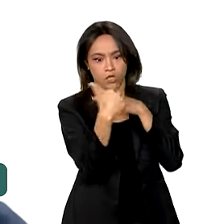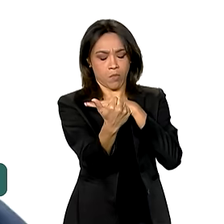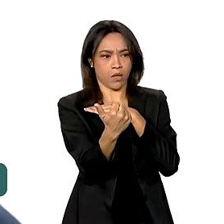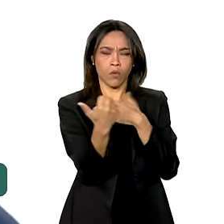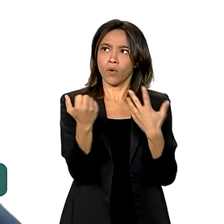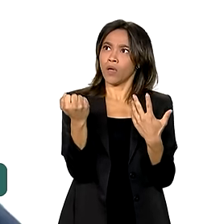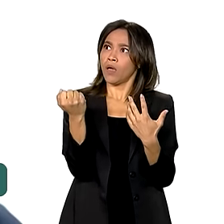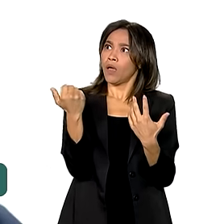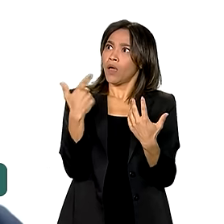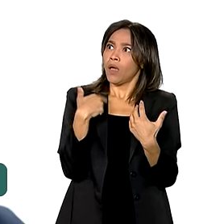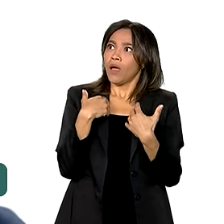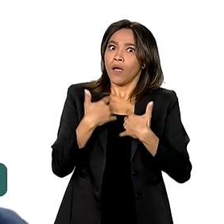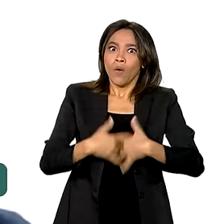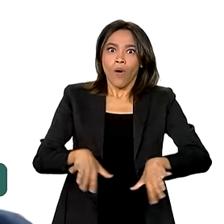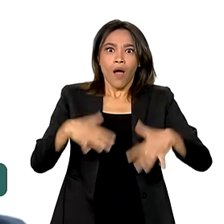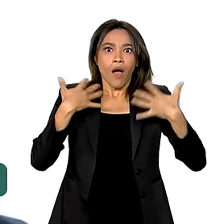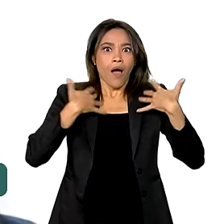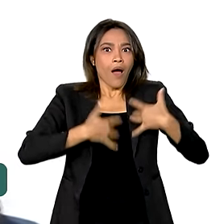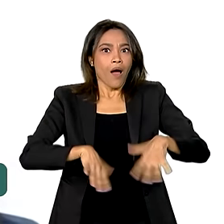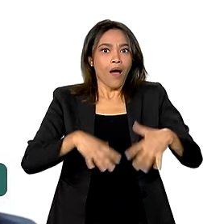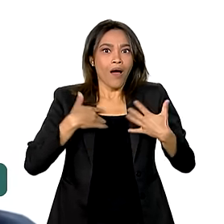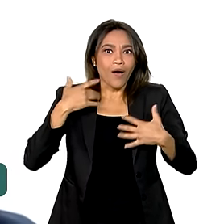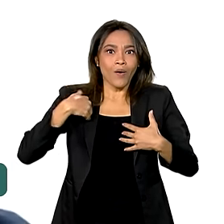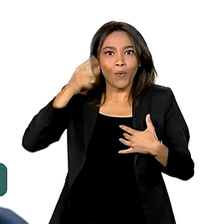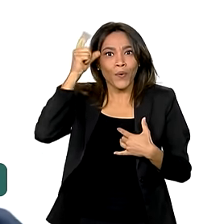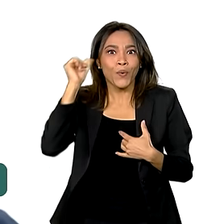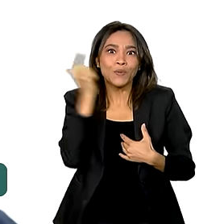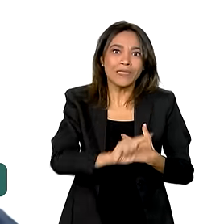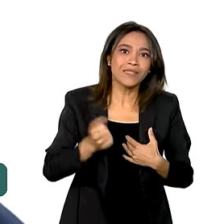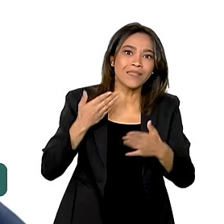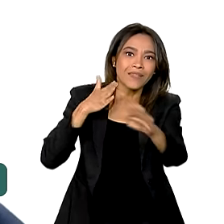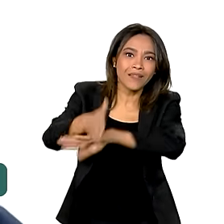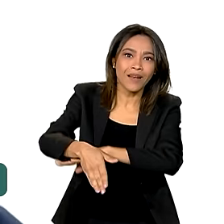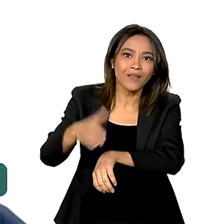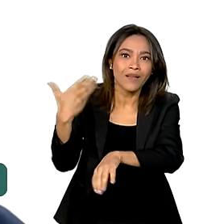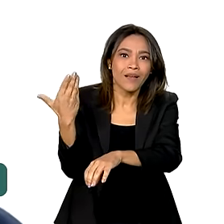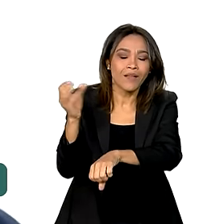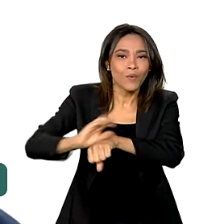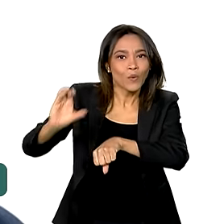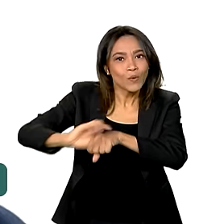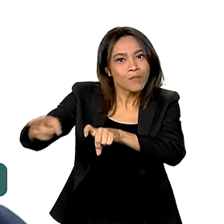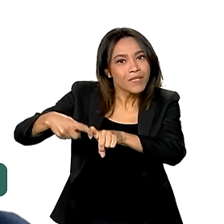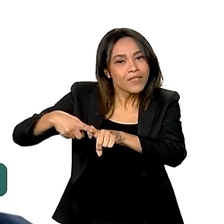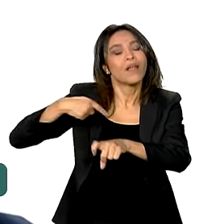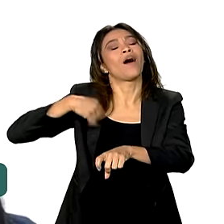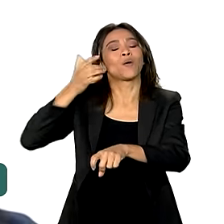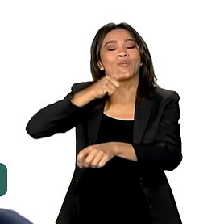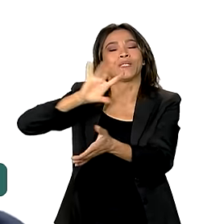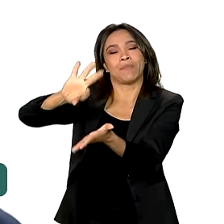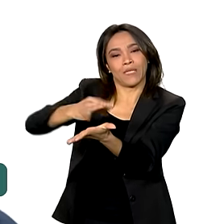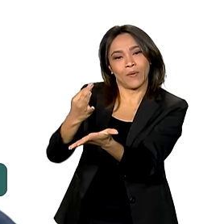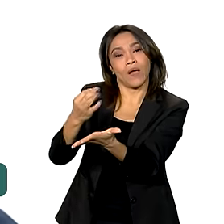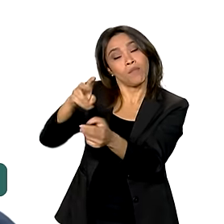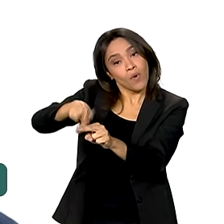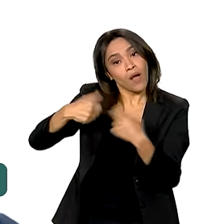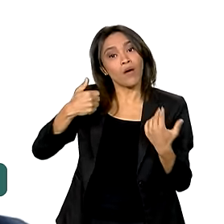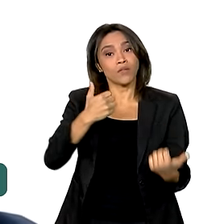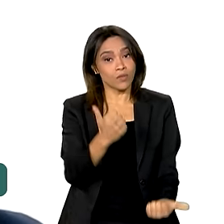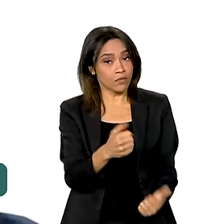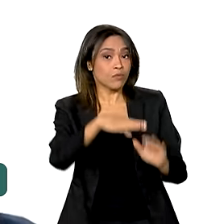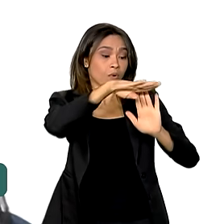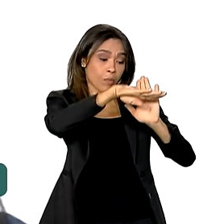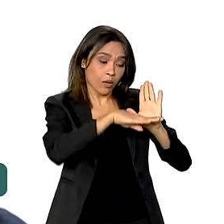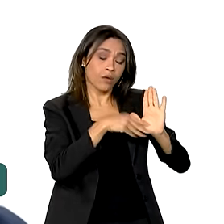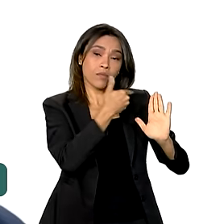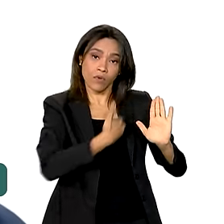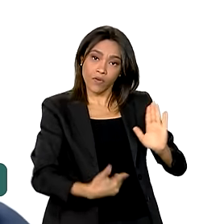caraca, eu ganhei um milhão de reais. Eles são mais de todos os seis anos. Então, eu me matriculei, mas por conta do ProUni. Porque se não